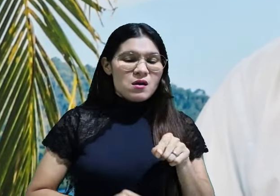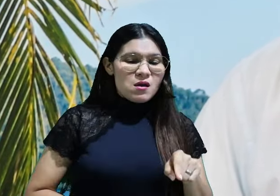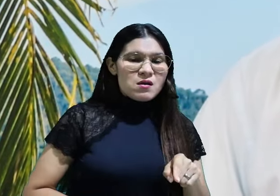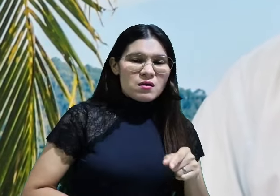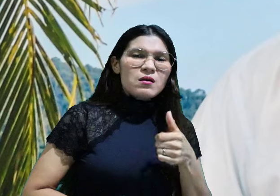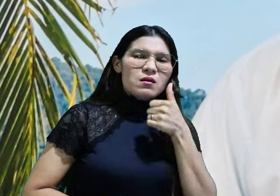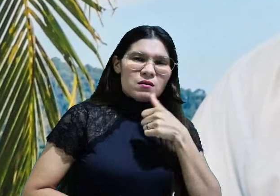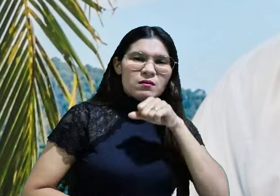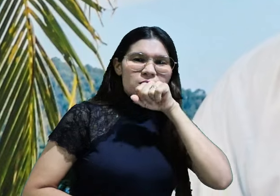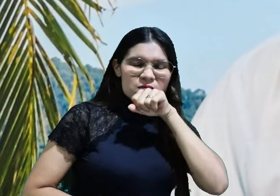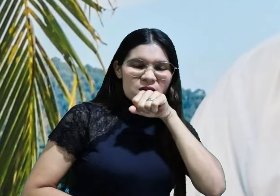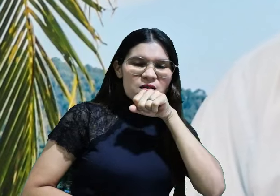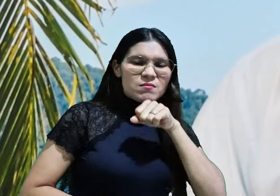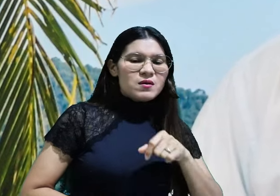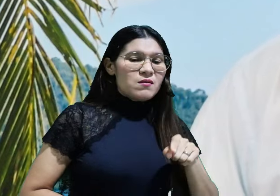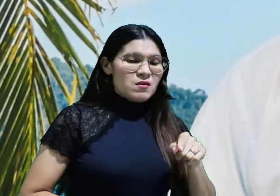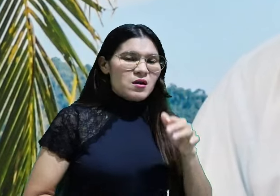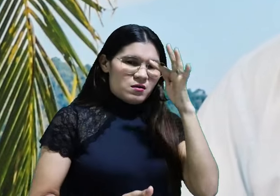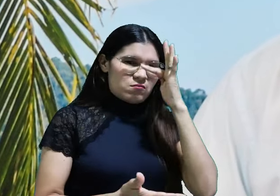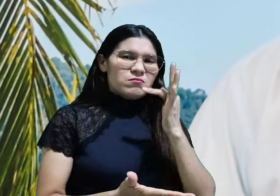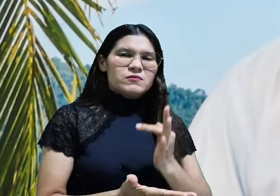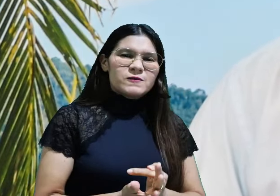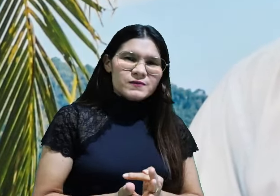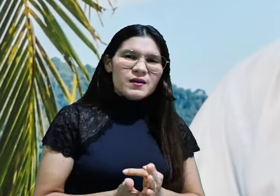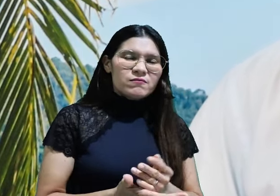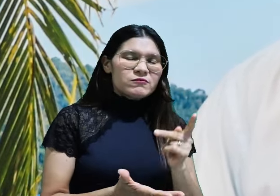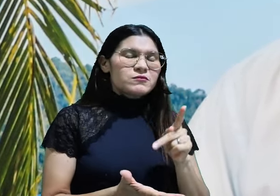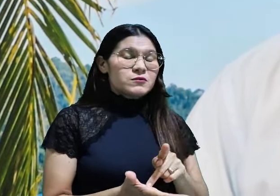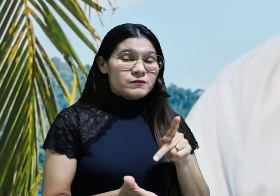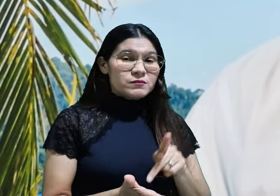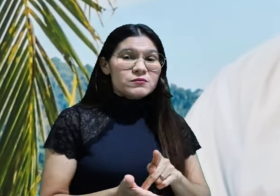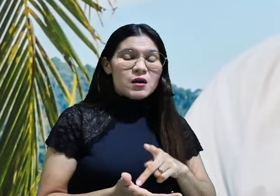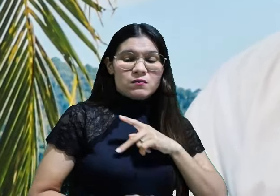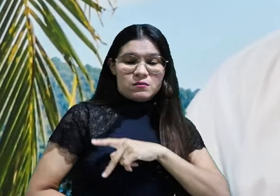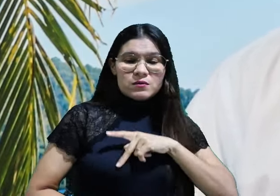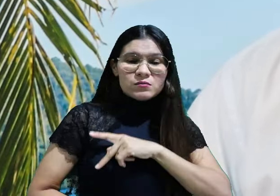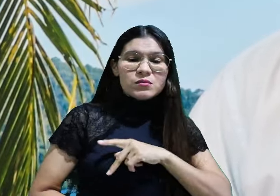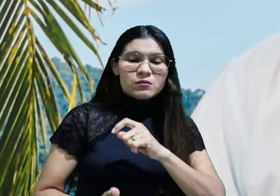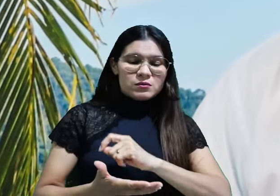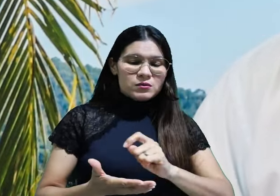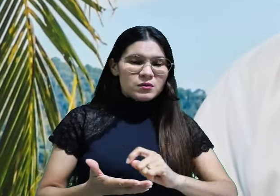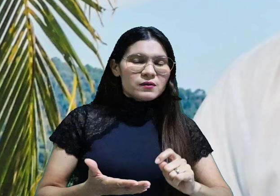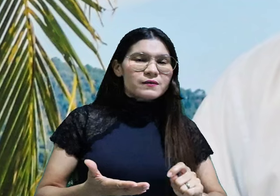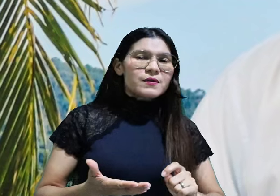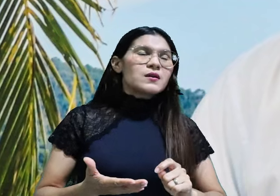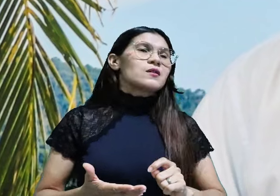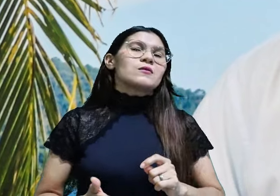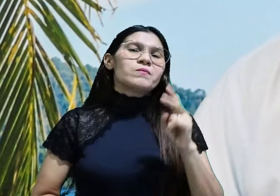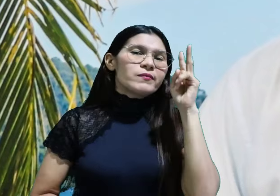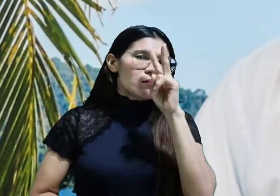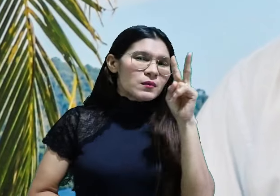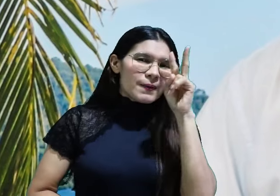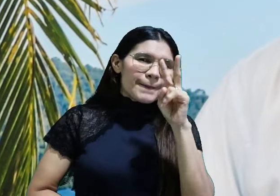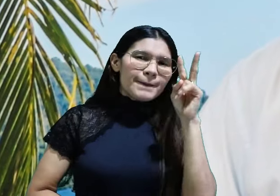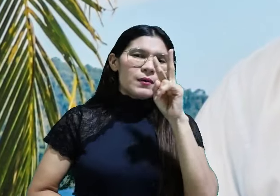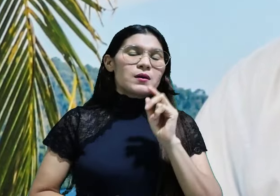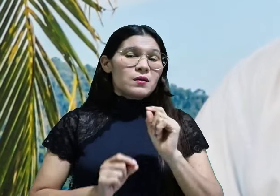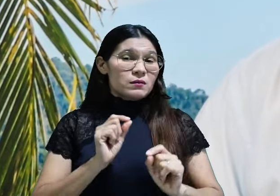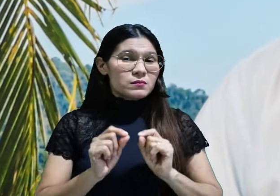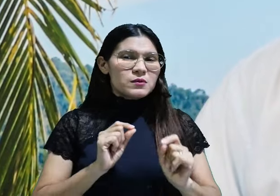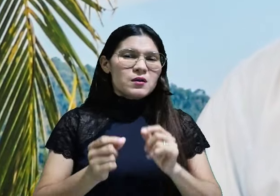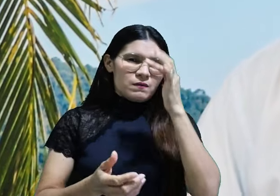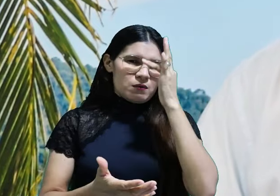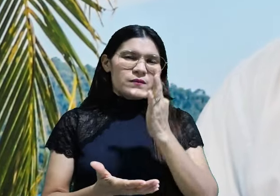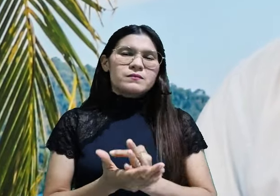fingida. Assim, o apóstolo escreveu, Trazendo à memória a fé não